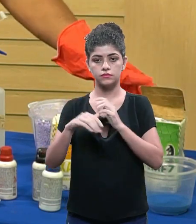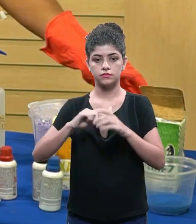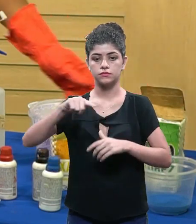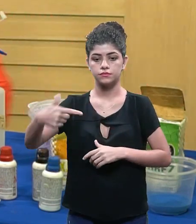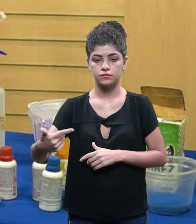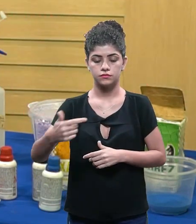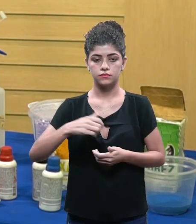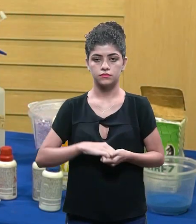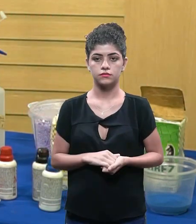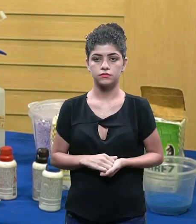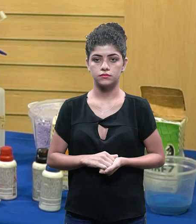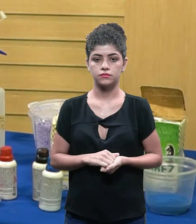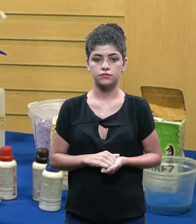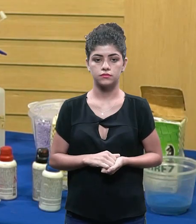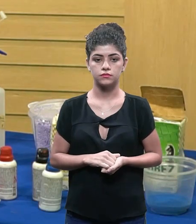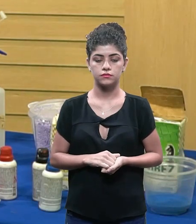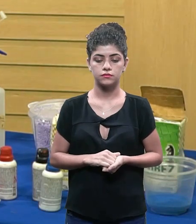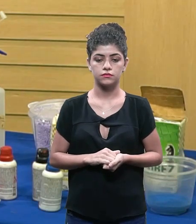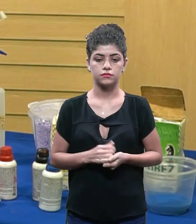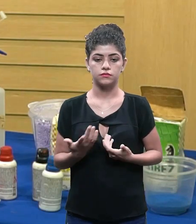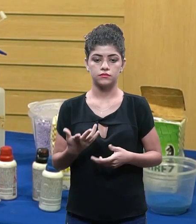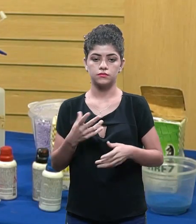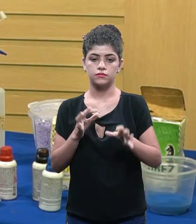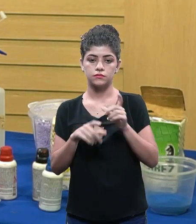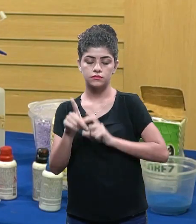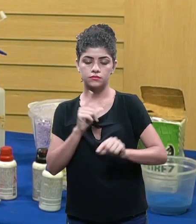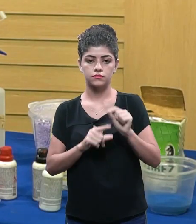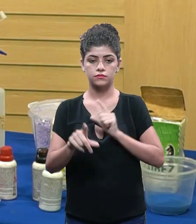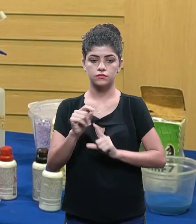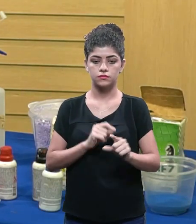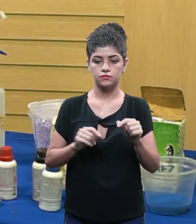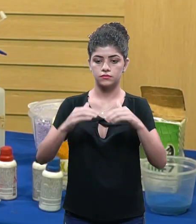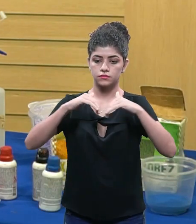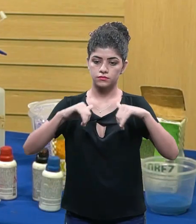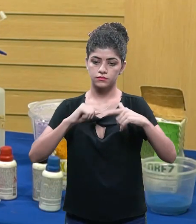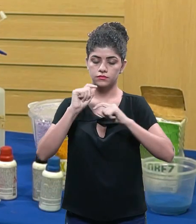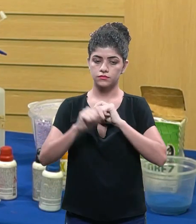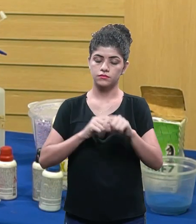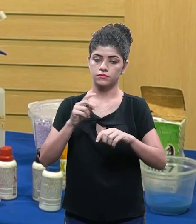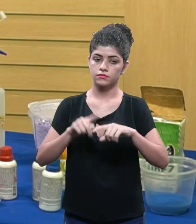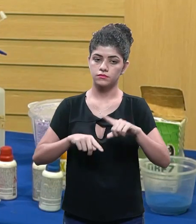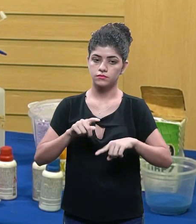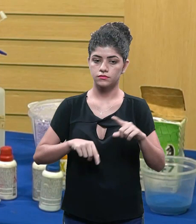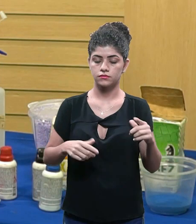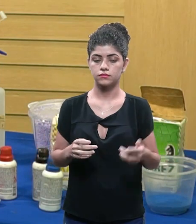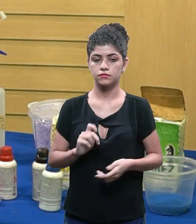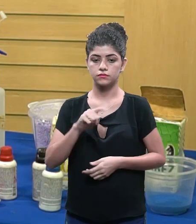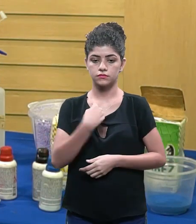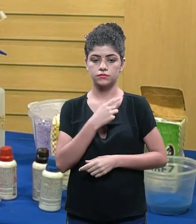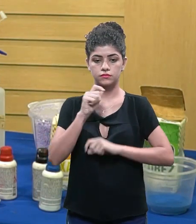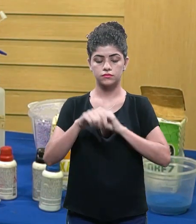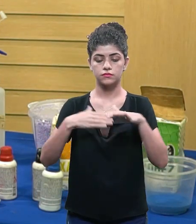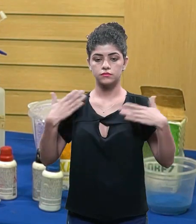conhecimento então próxima etapa depois que eu já defini minha metodologia de projeto meus requisitos projetuais eu vou separar os